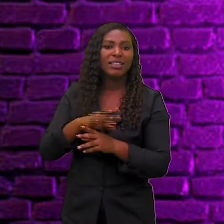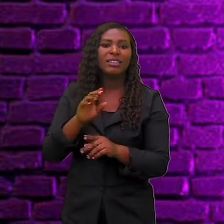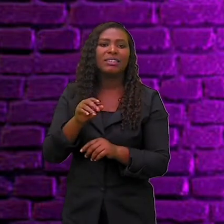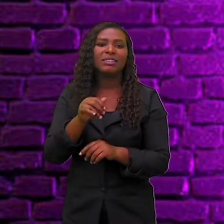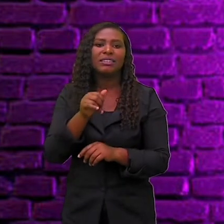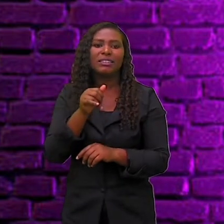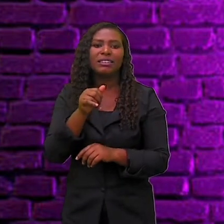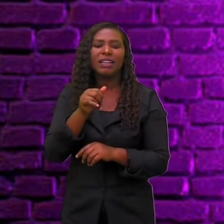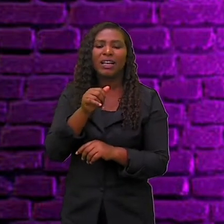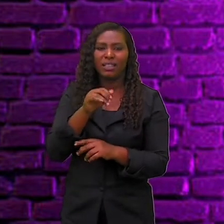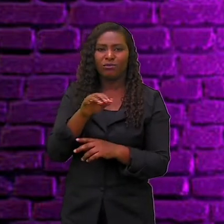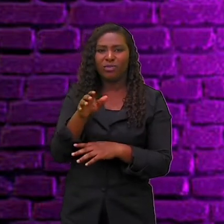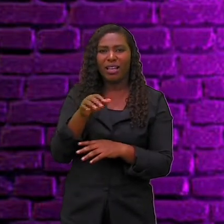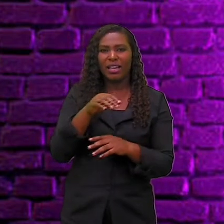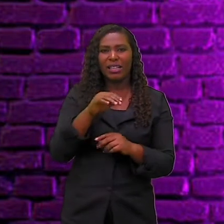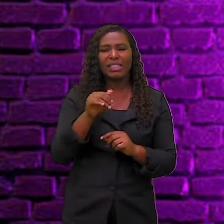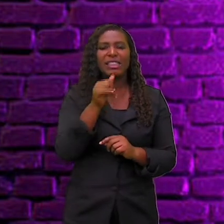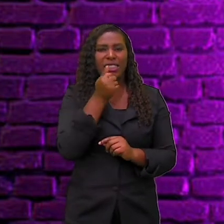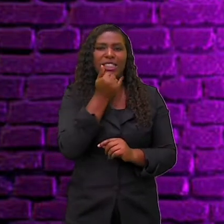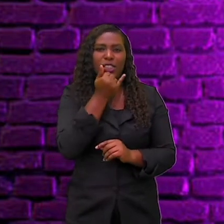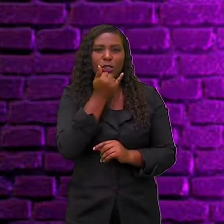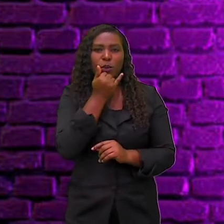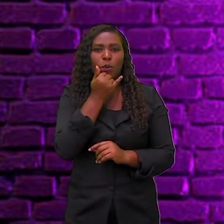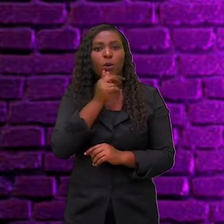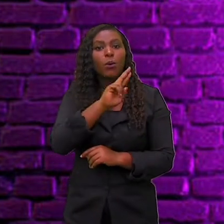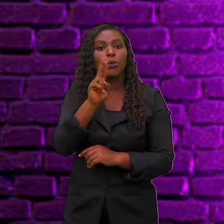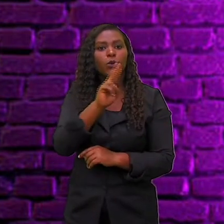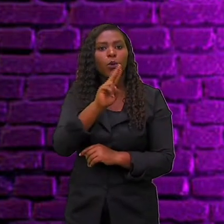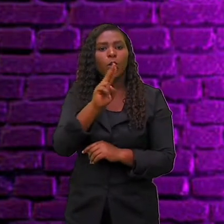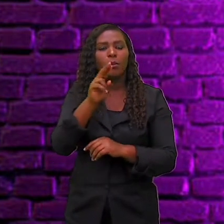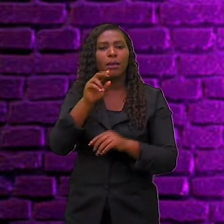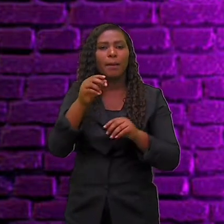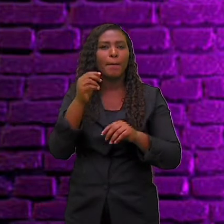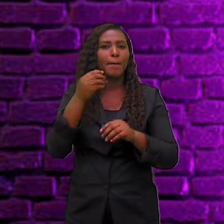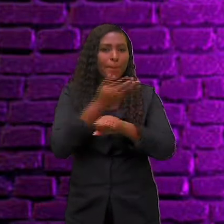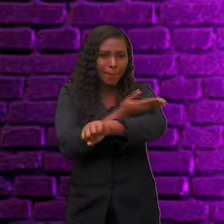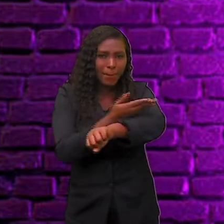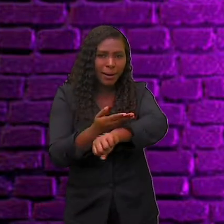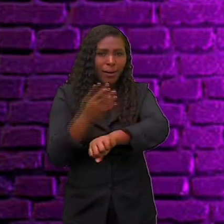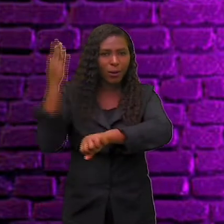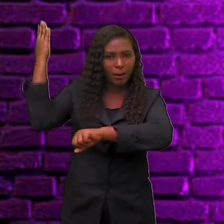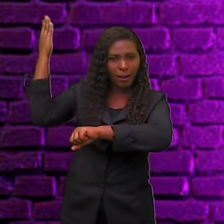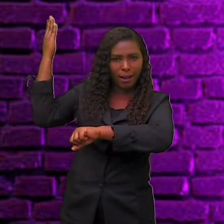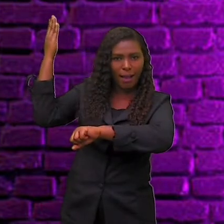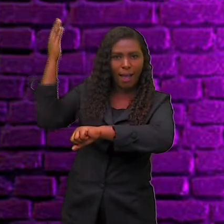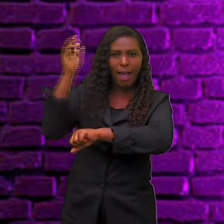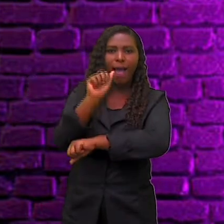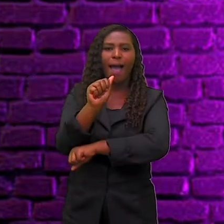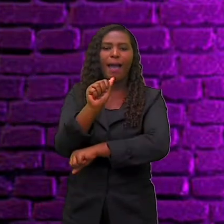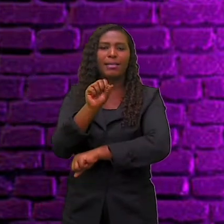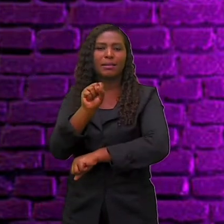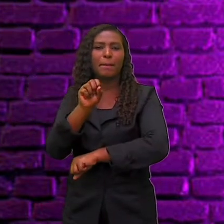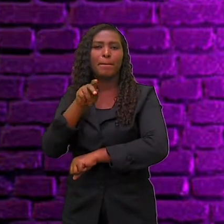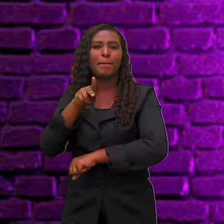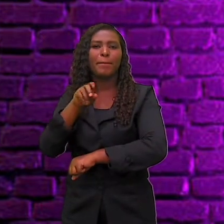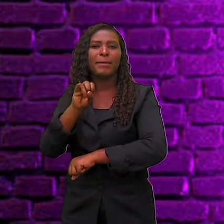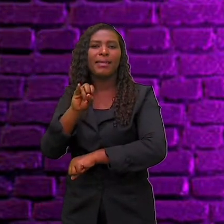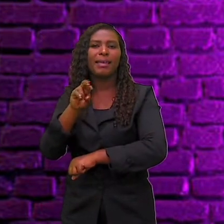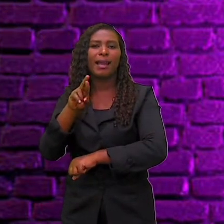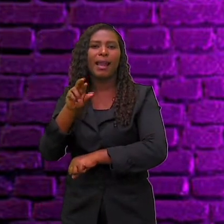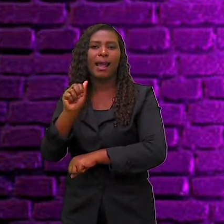Oculto. E qual é o nosso verbo aí nessa oração? Aspiramos, que é o verbo